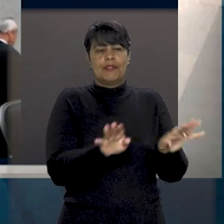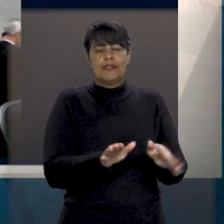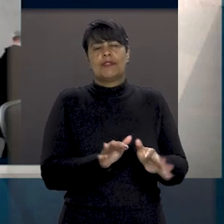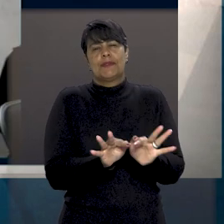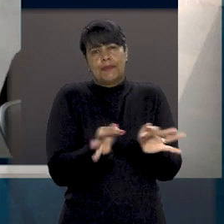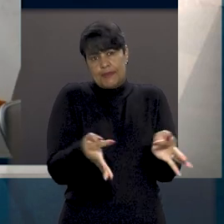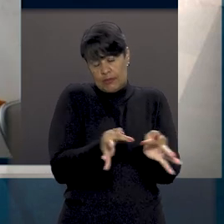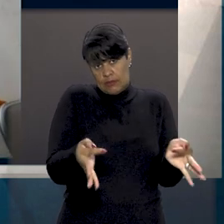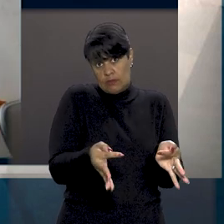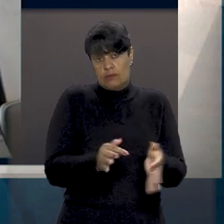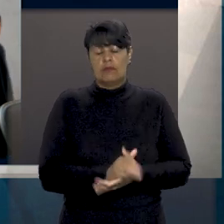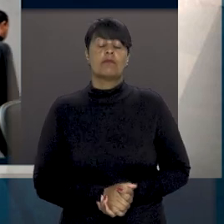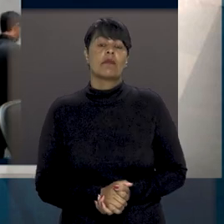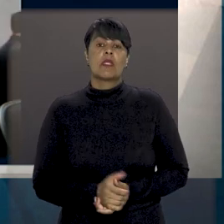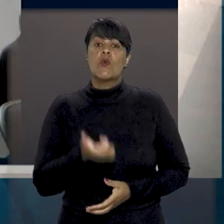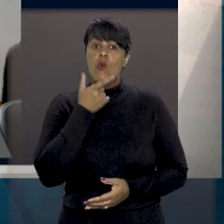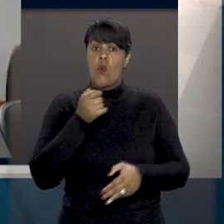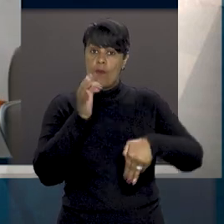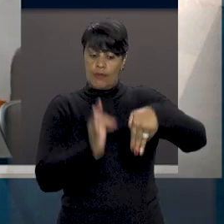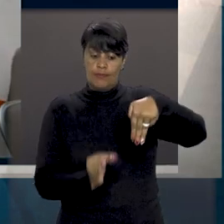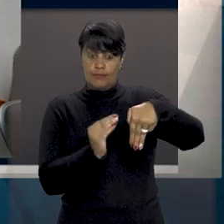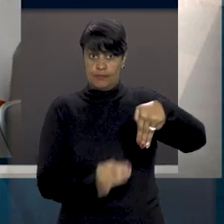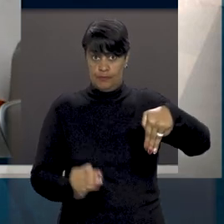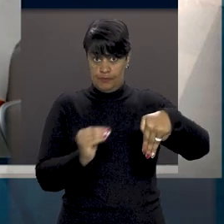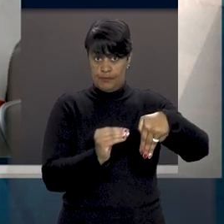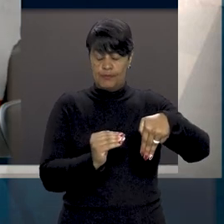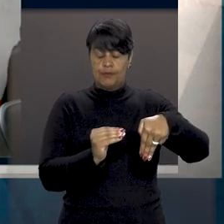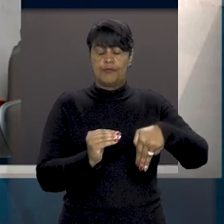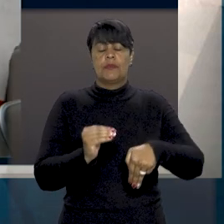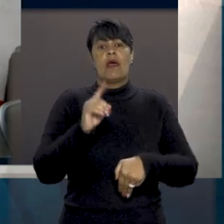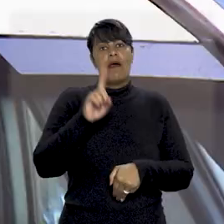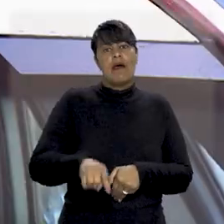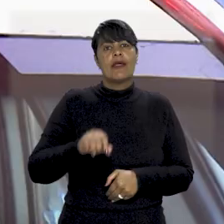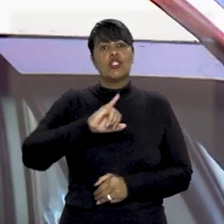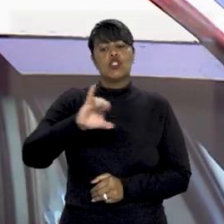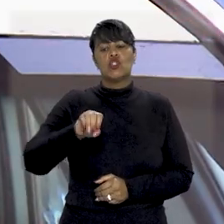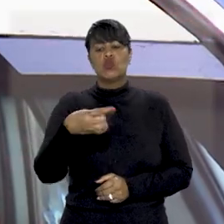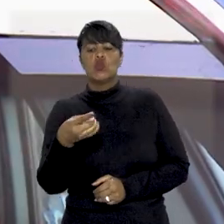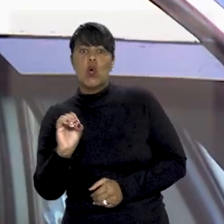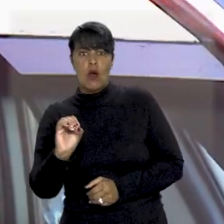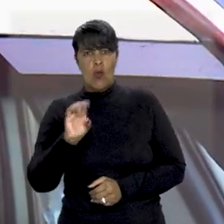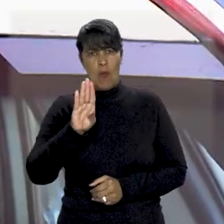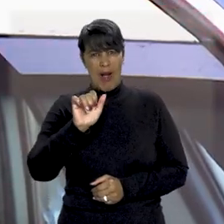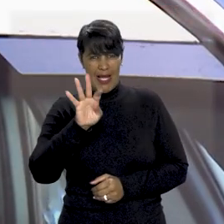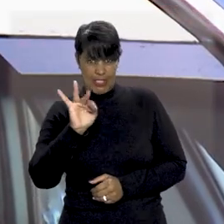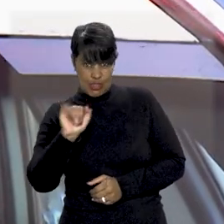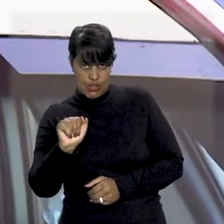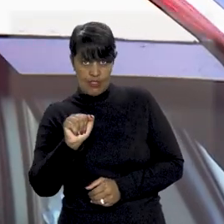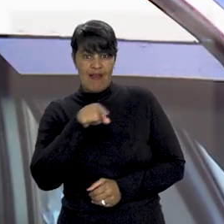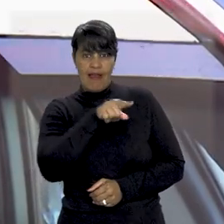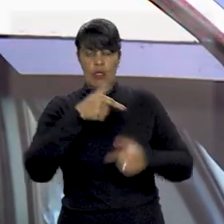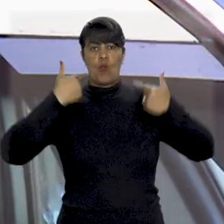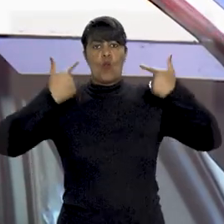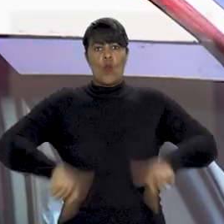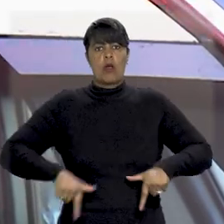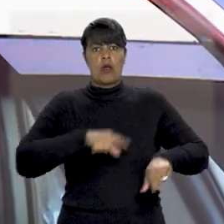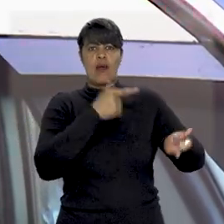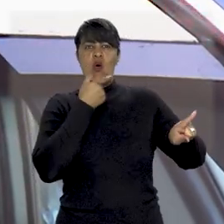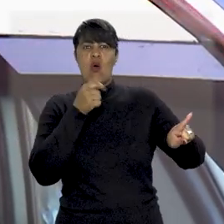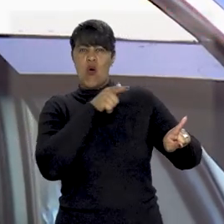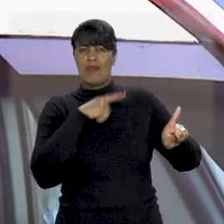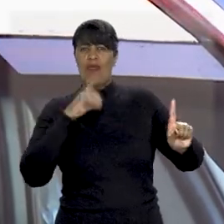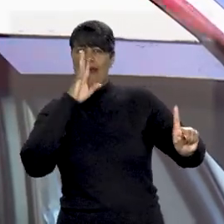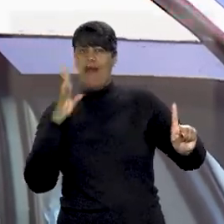relator do caso, o desembargador convocado João Batista Moreira, absolveu um homem acusado de furtar duas